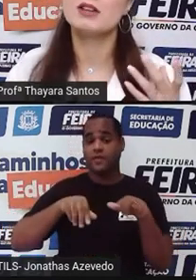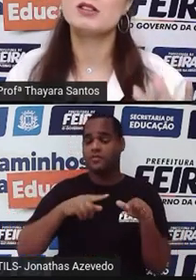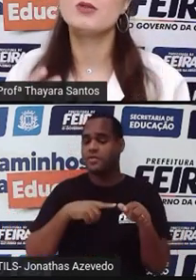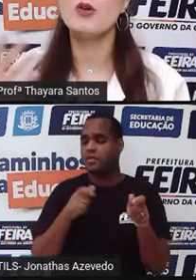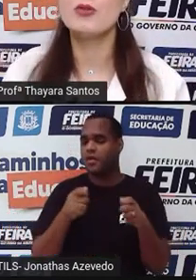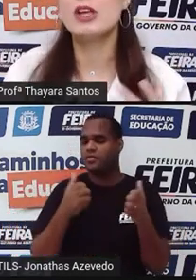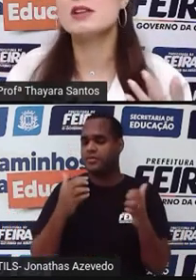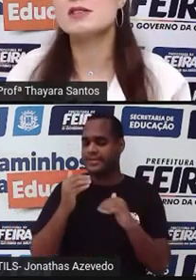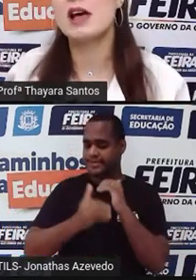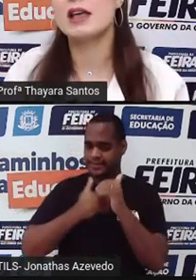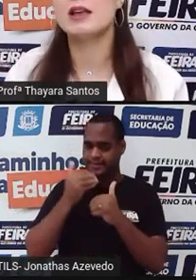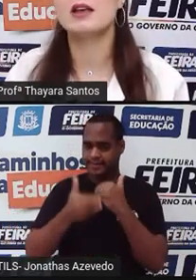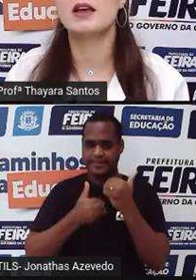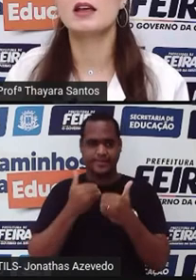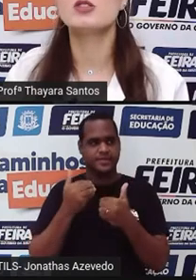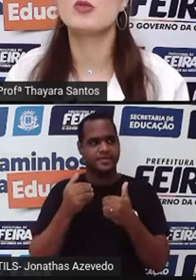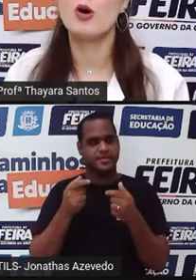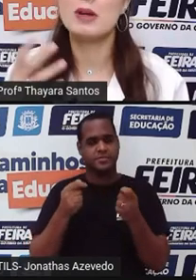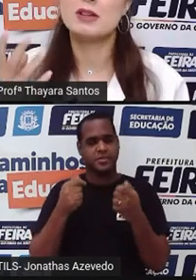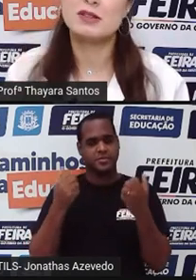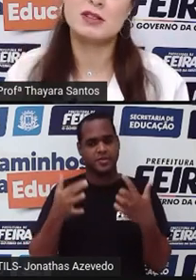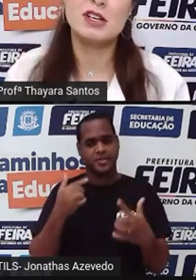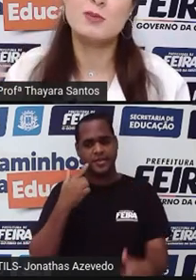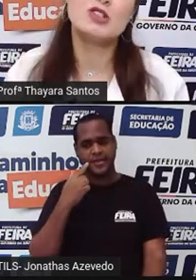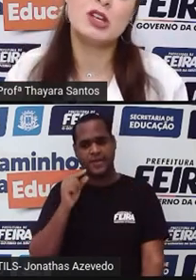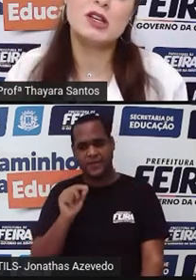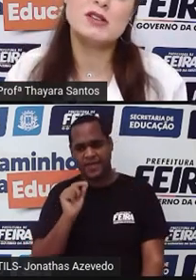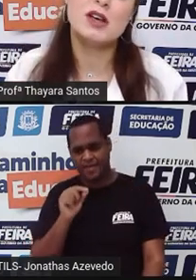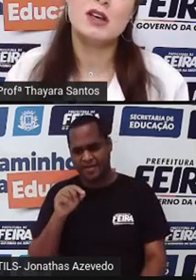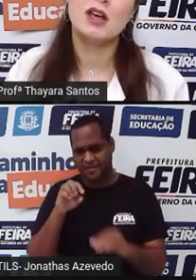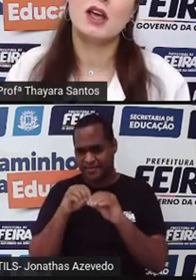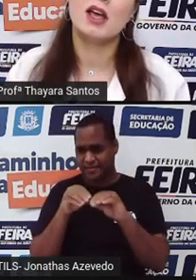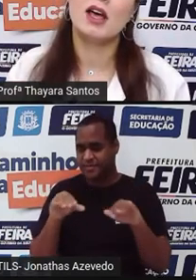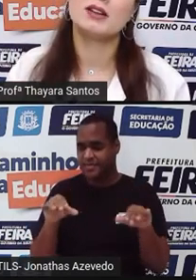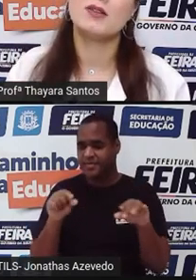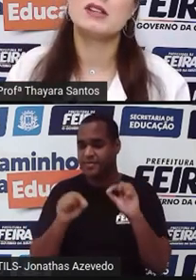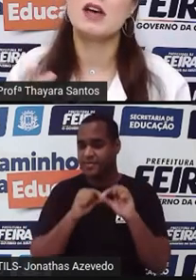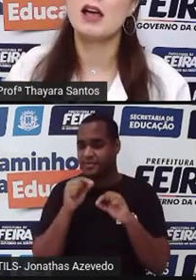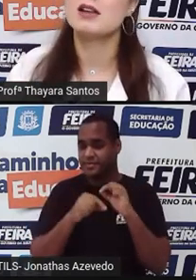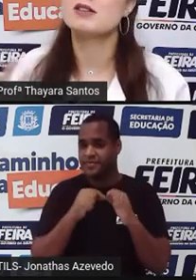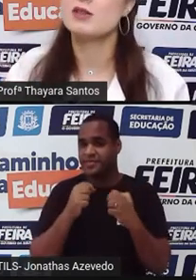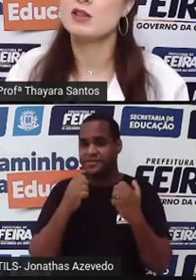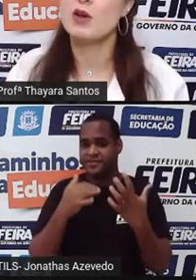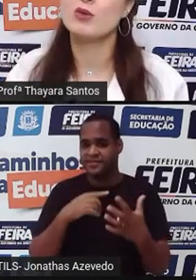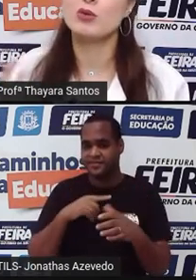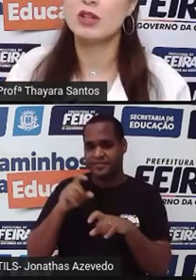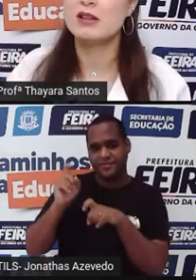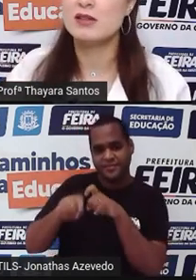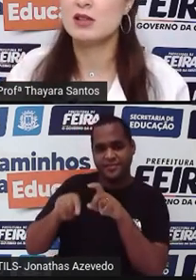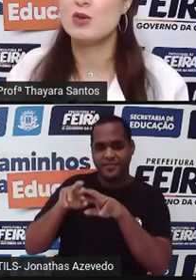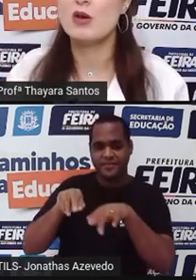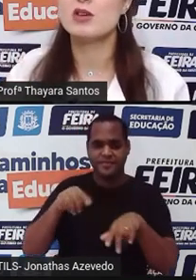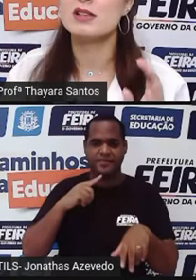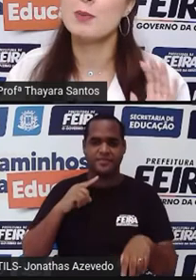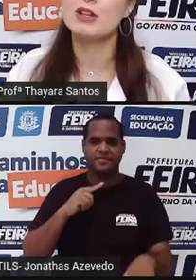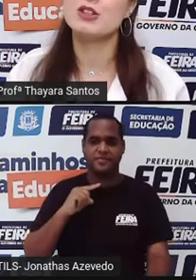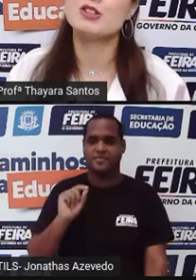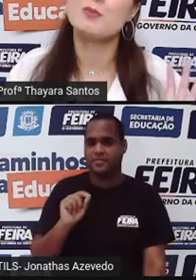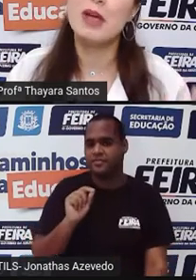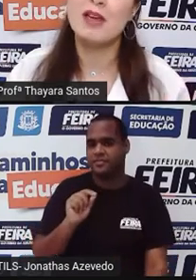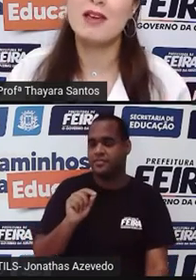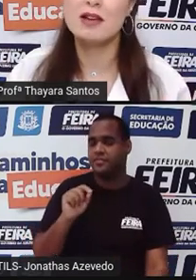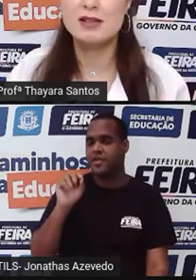desenvolvidas aí de forma transmitida através da relação sexual do contato sexual são as